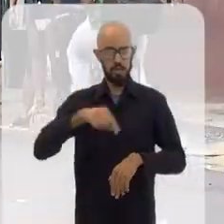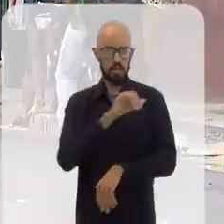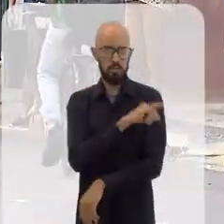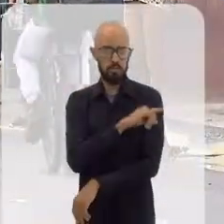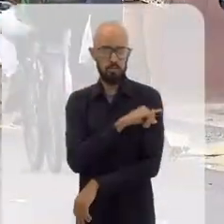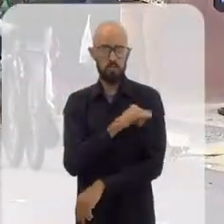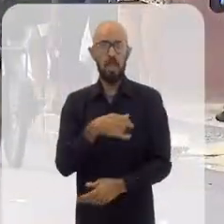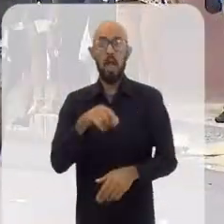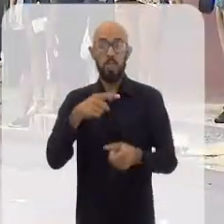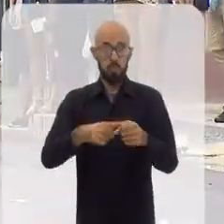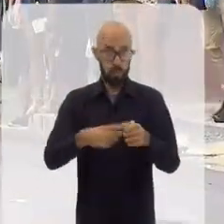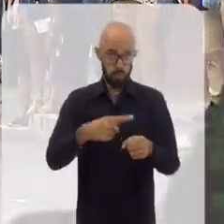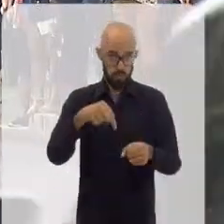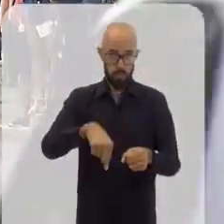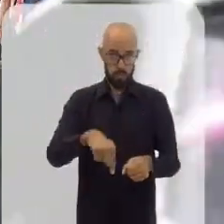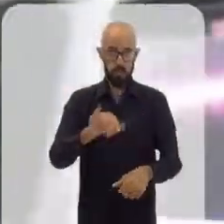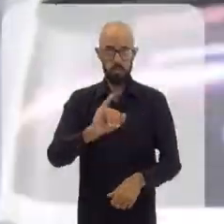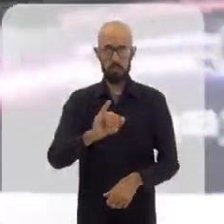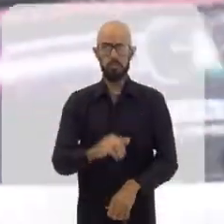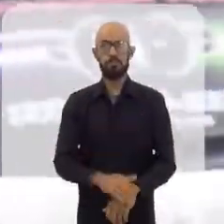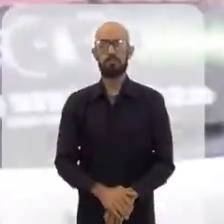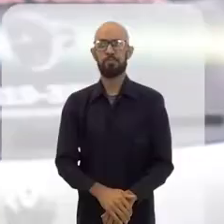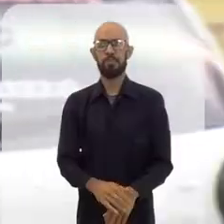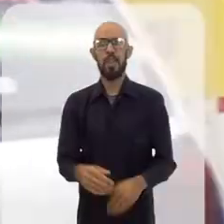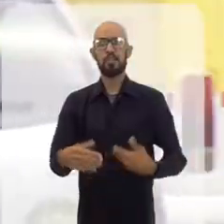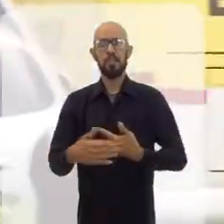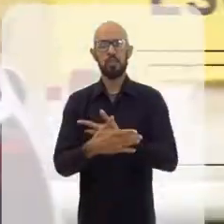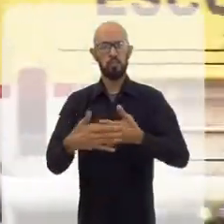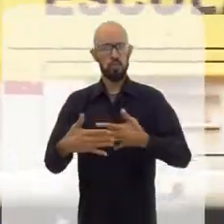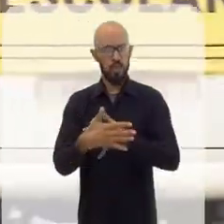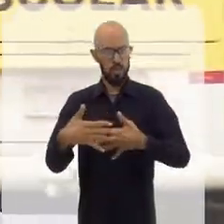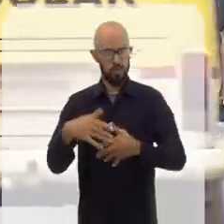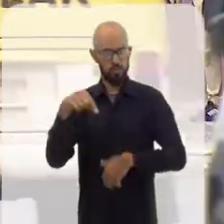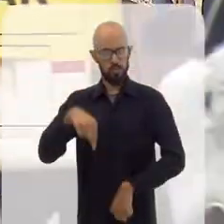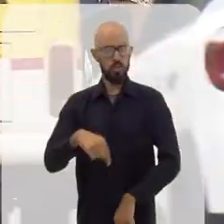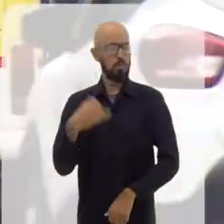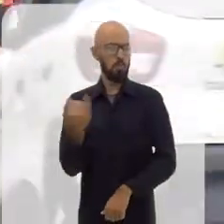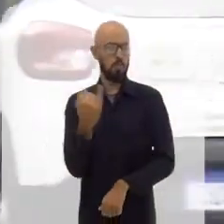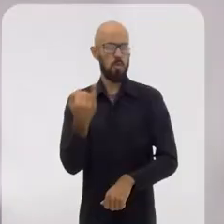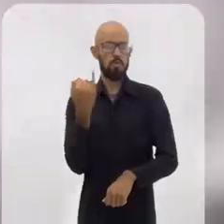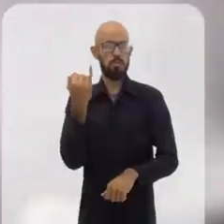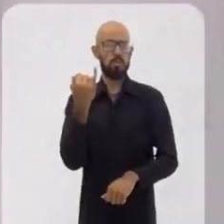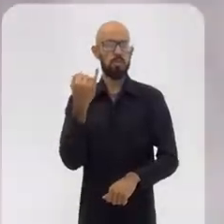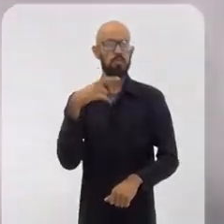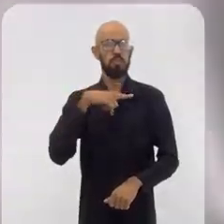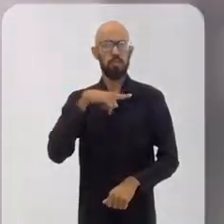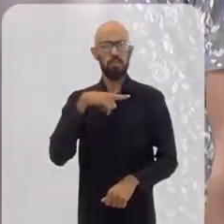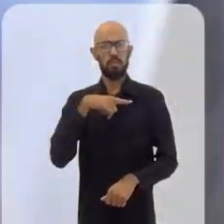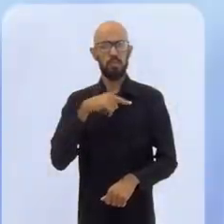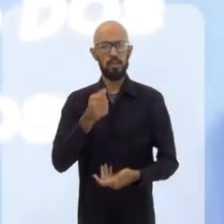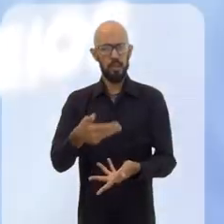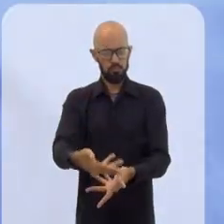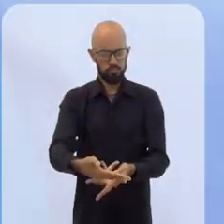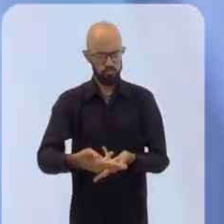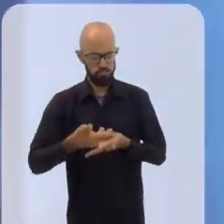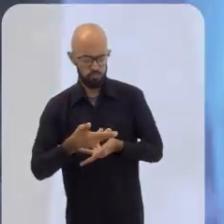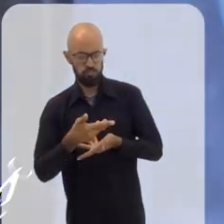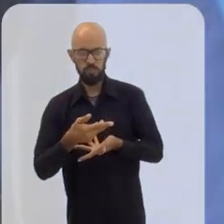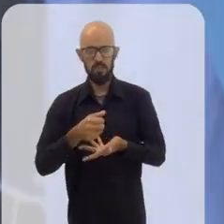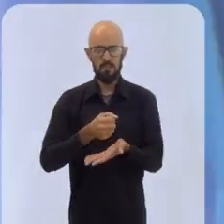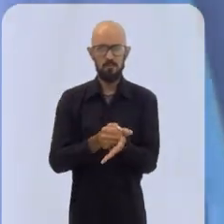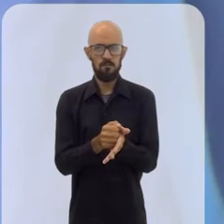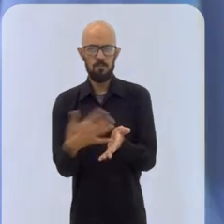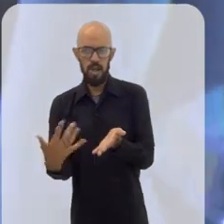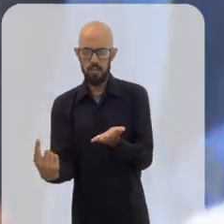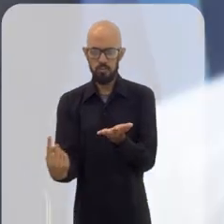Itaperuna também possui o mais importante centro de comércio do Noroeste Fluminense e atende um grande fluxo de compradores